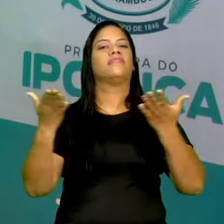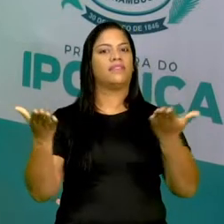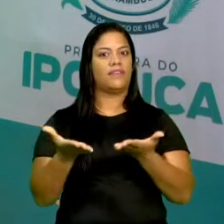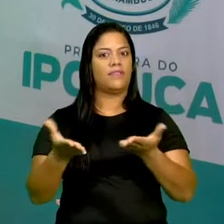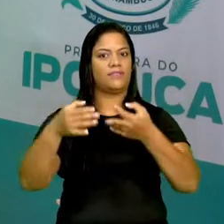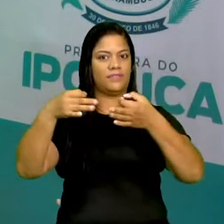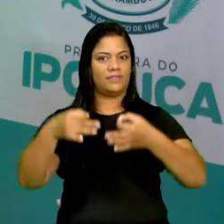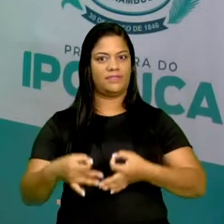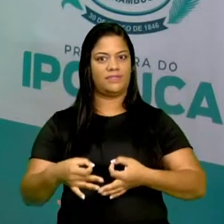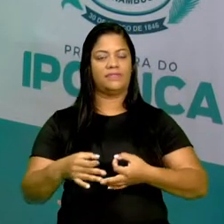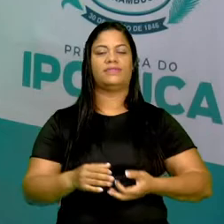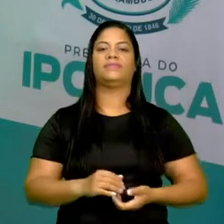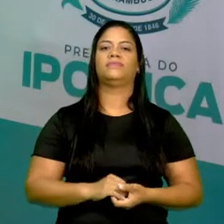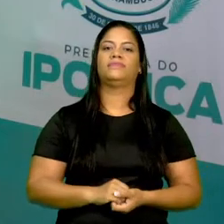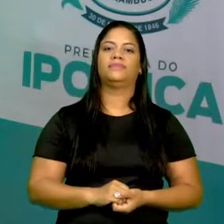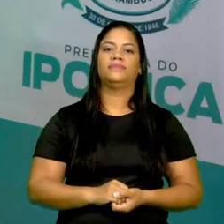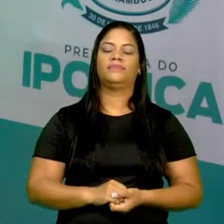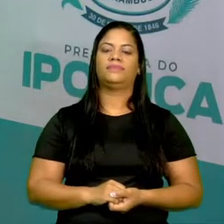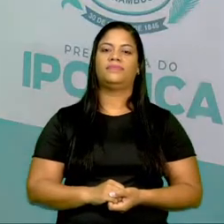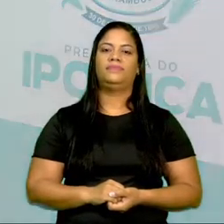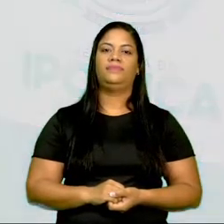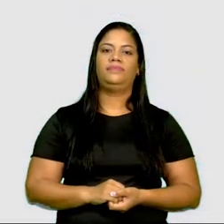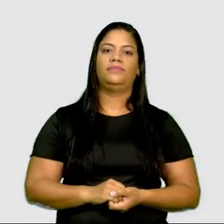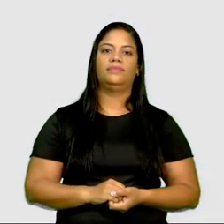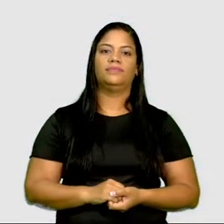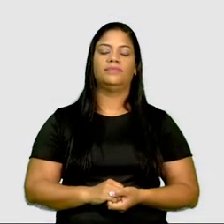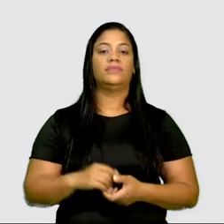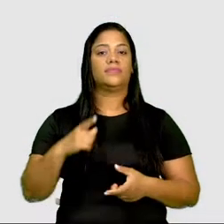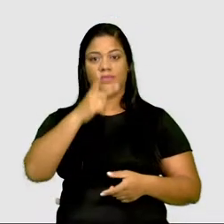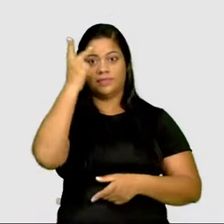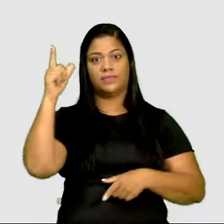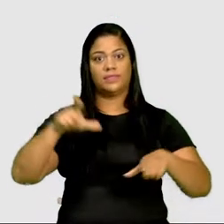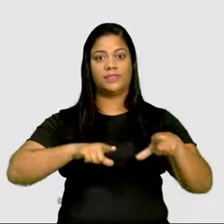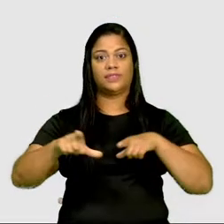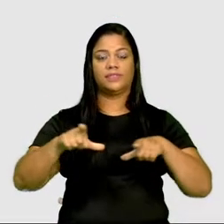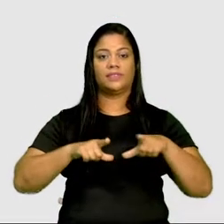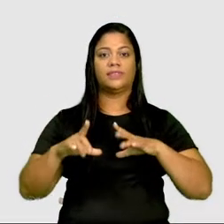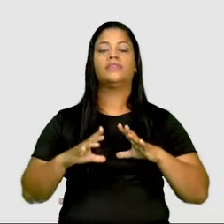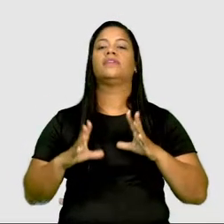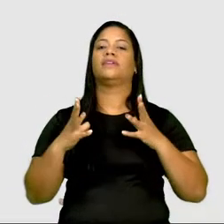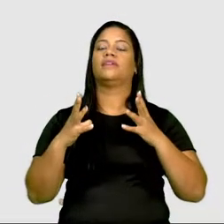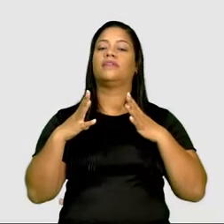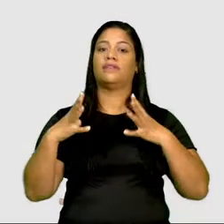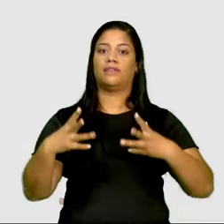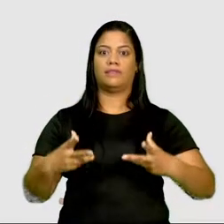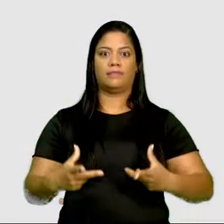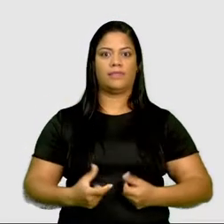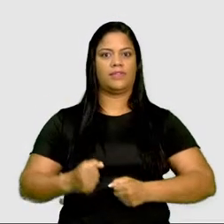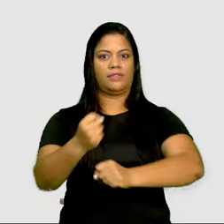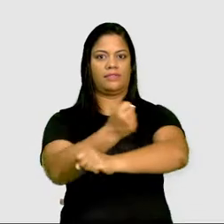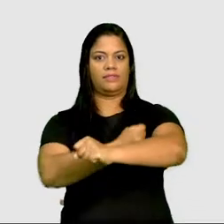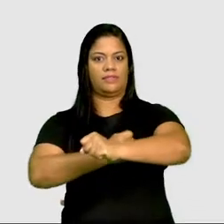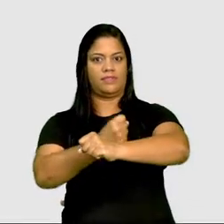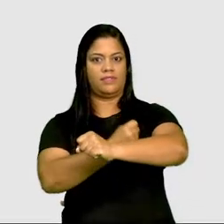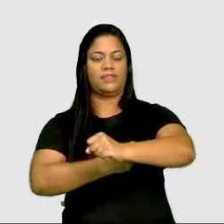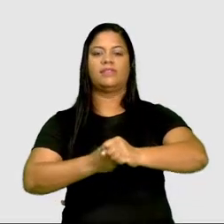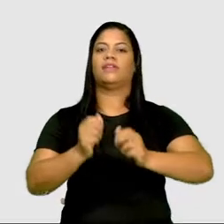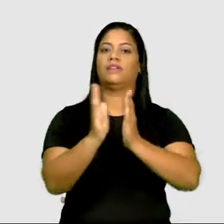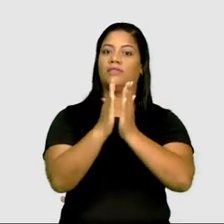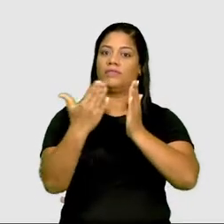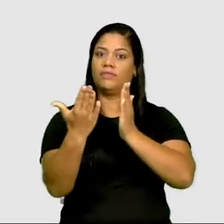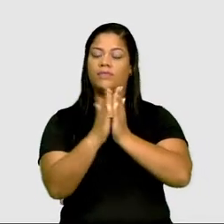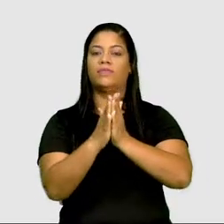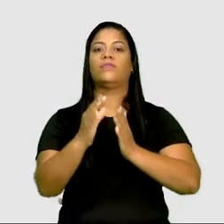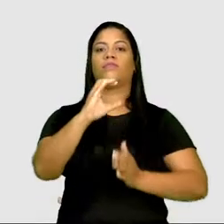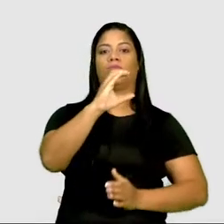Então, temos aí, serviços gerais, merendeira, porteiro, tá certo? O